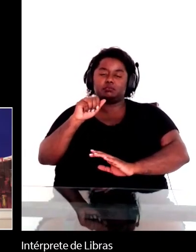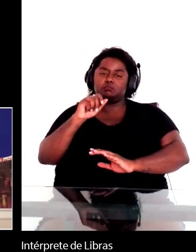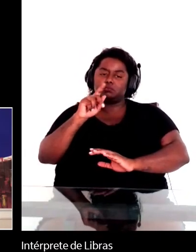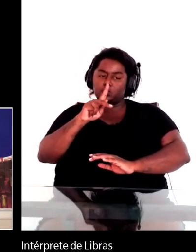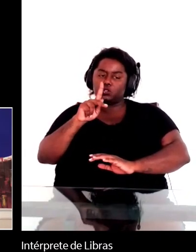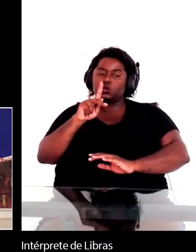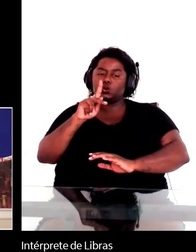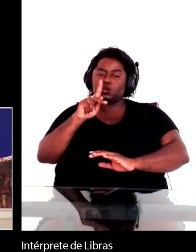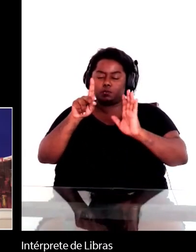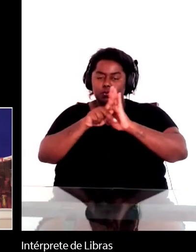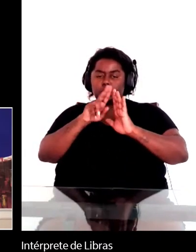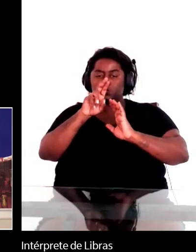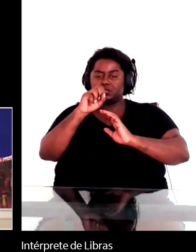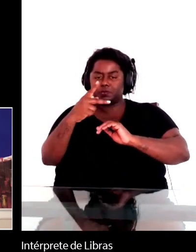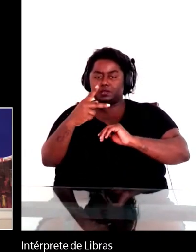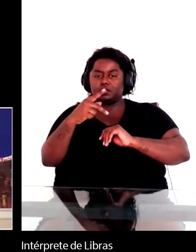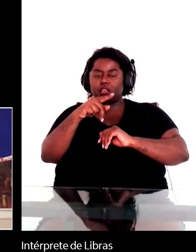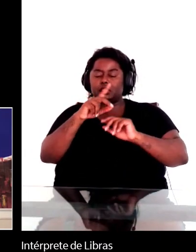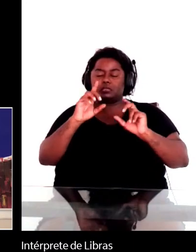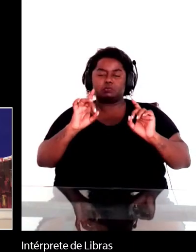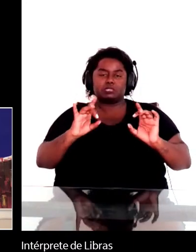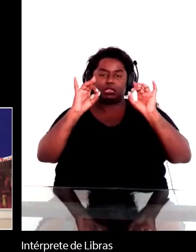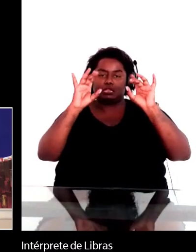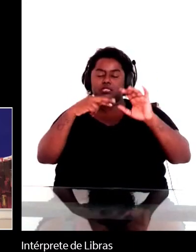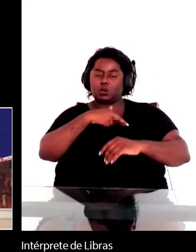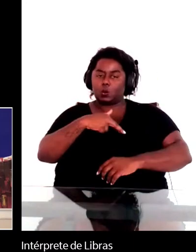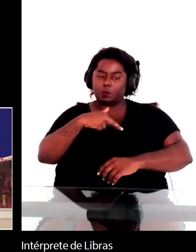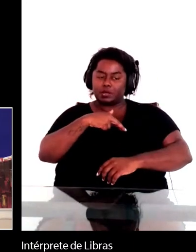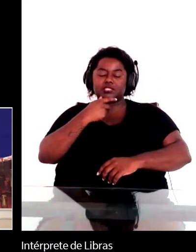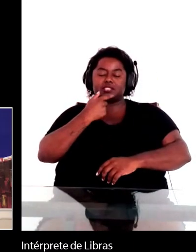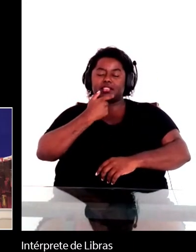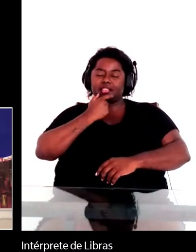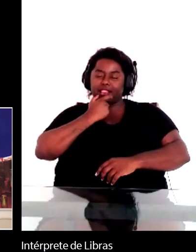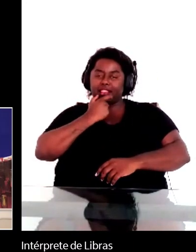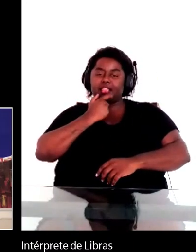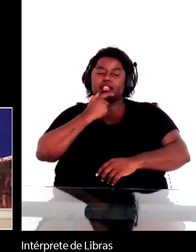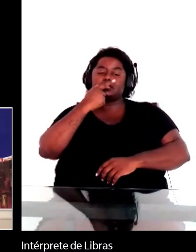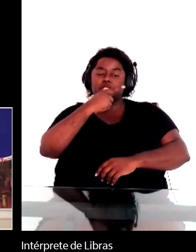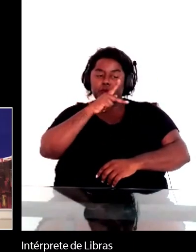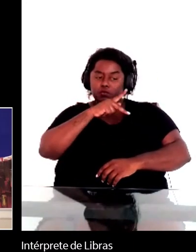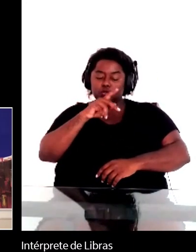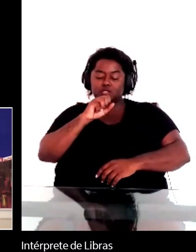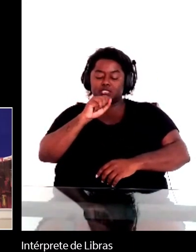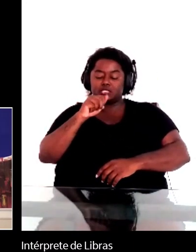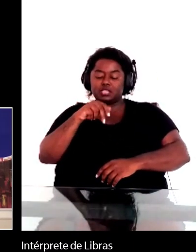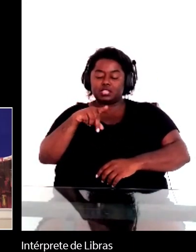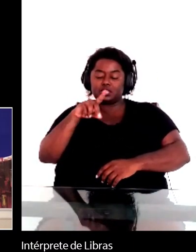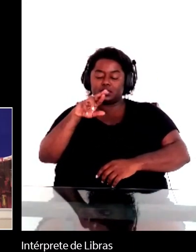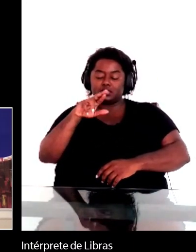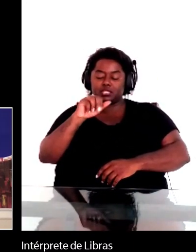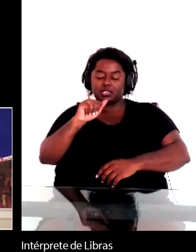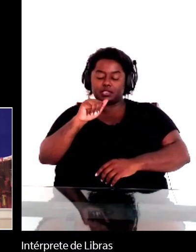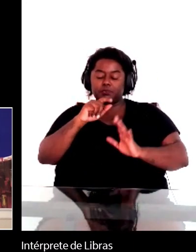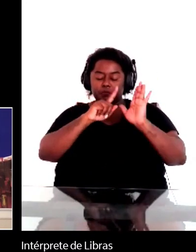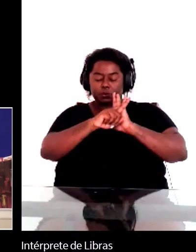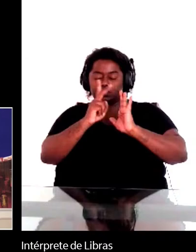em romance do século XVIII especialmente no romance inglês e a pergunta da professora Sandra Vasconcelos é para os dois